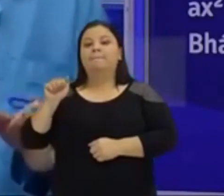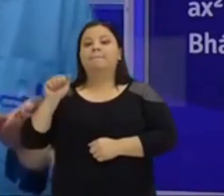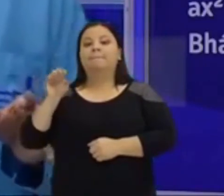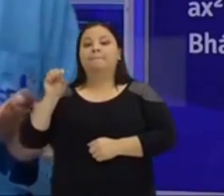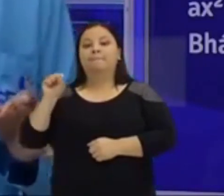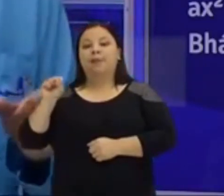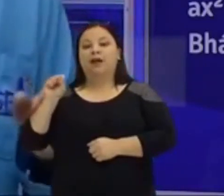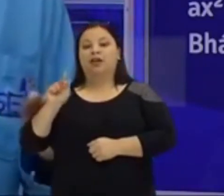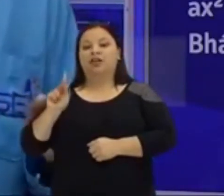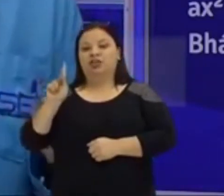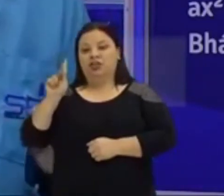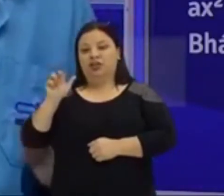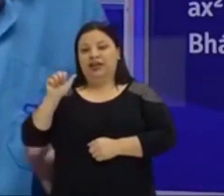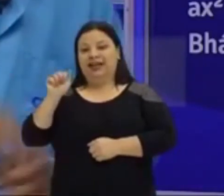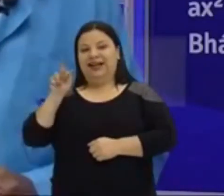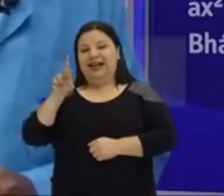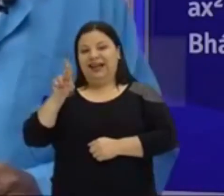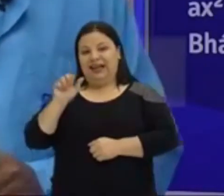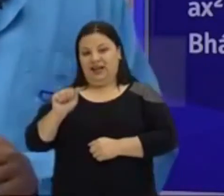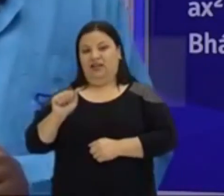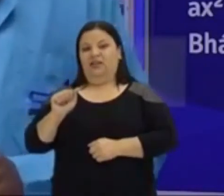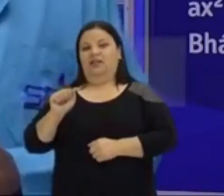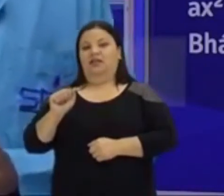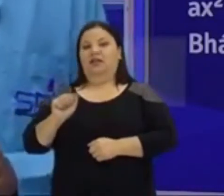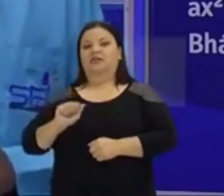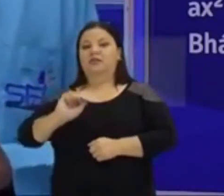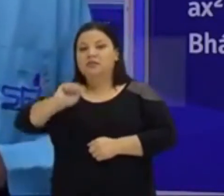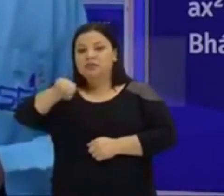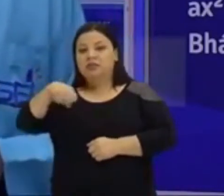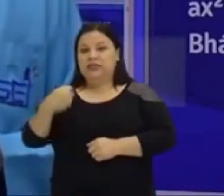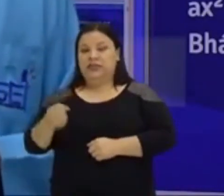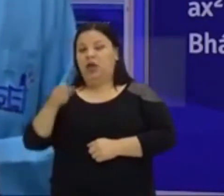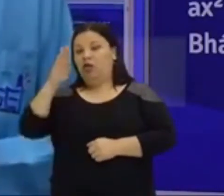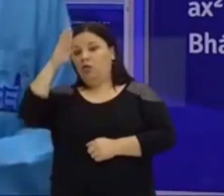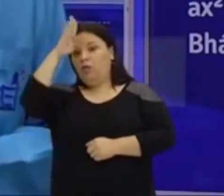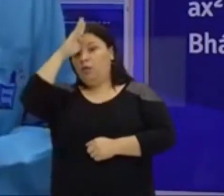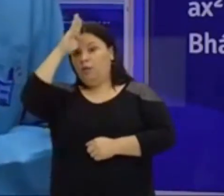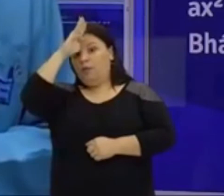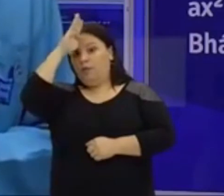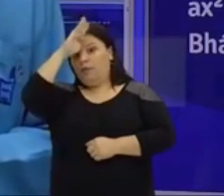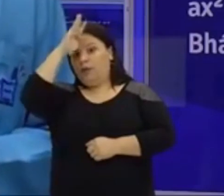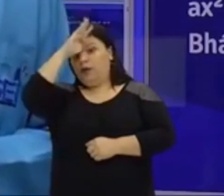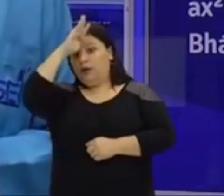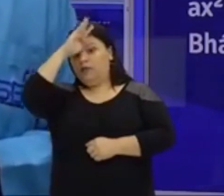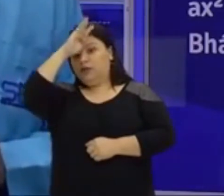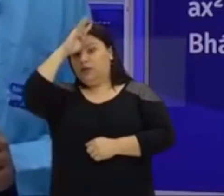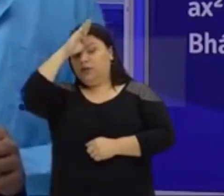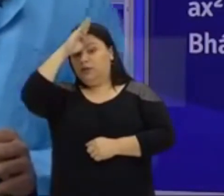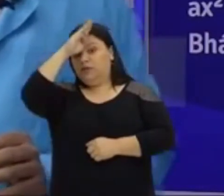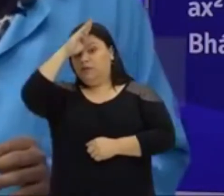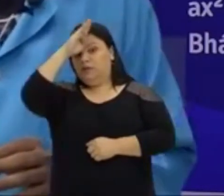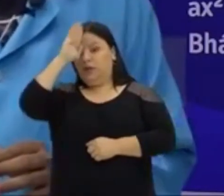com Bhaskara, né? x é igual a menos b, mais ou menos a raiz do delta. Lembra lá do delta? Que delta é o quê?